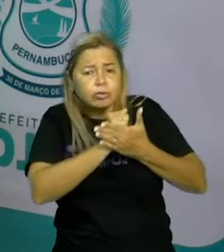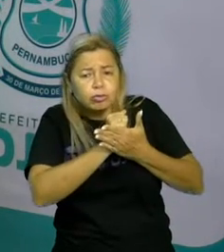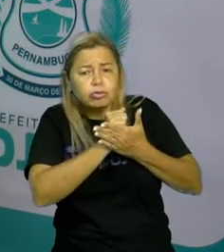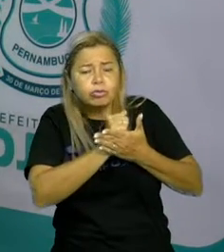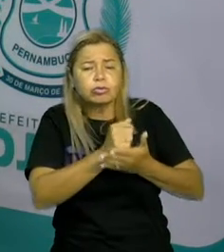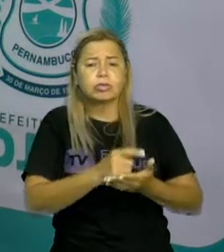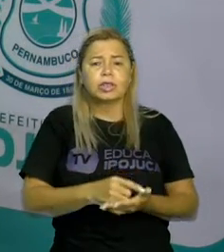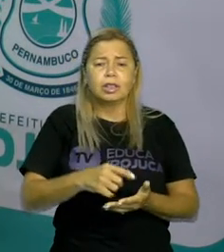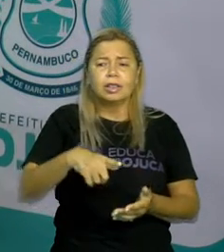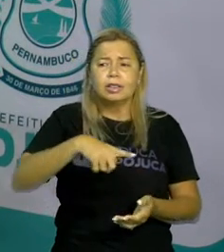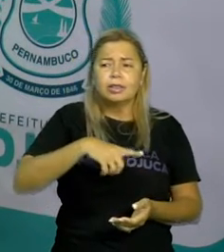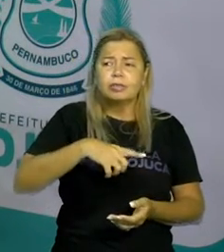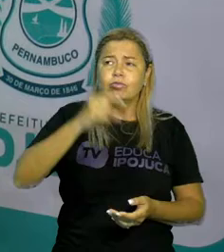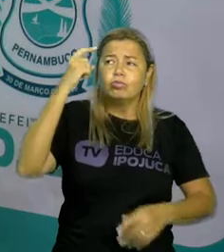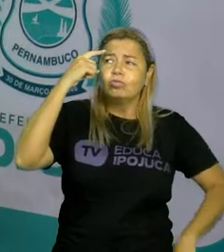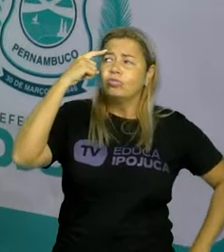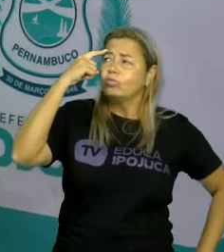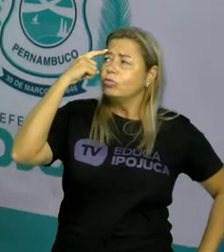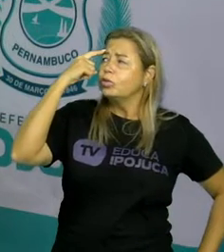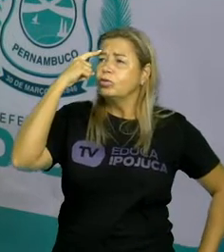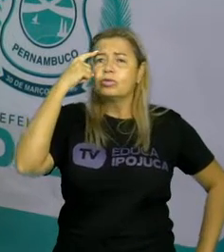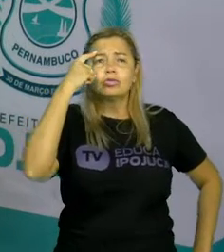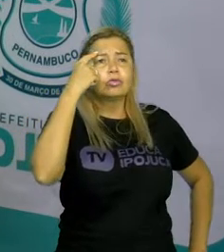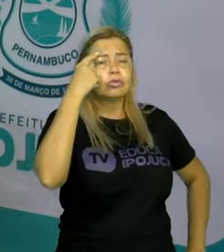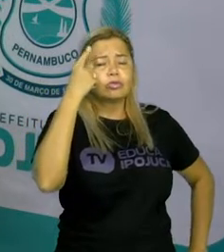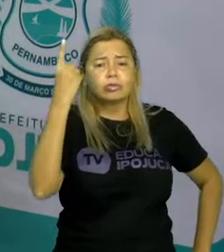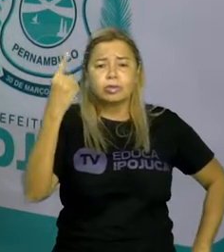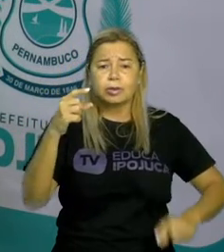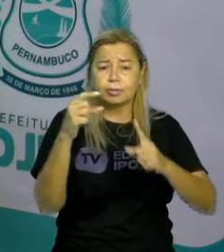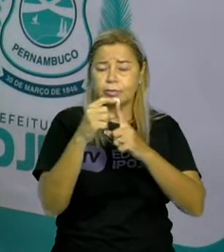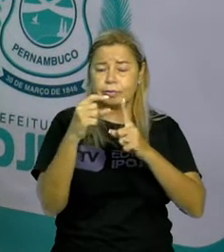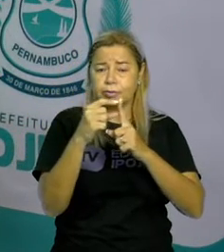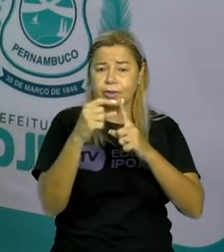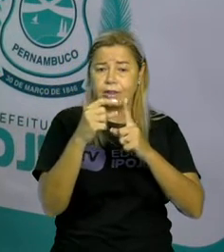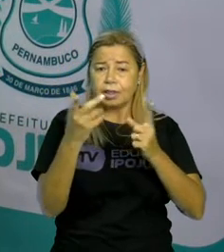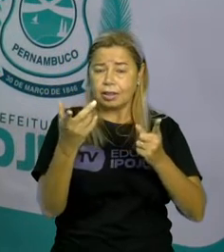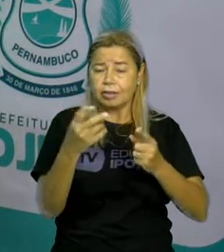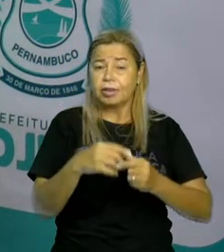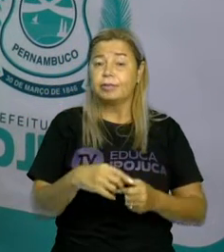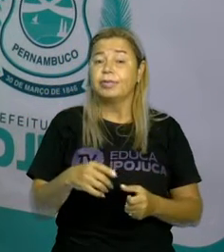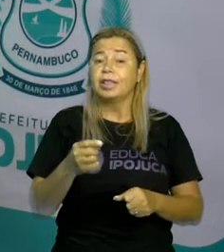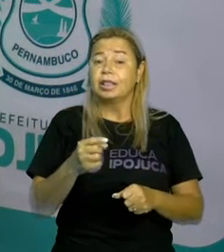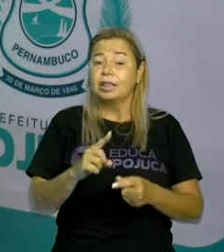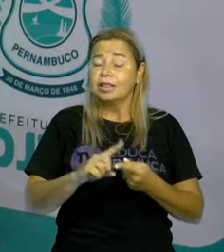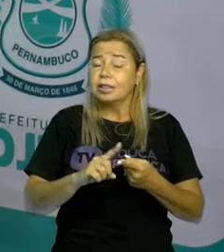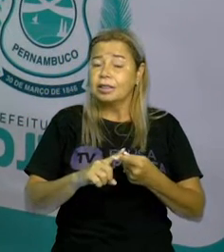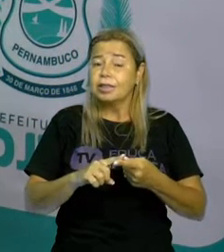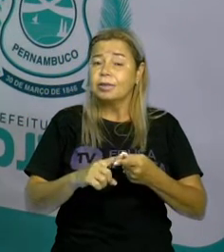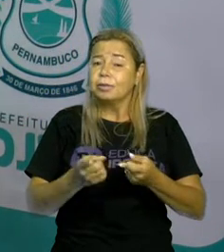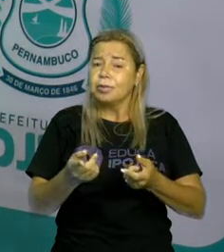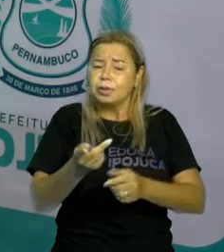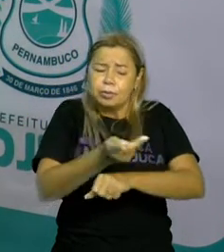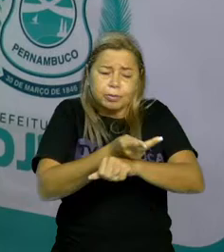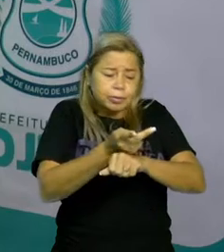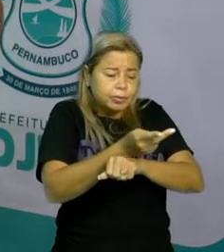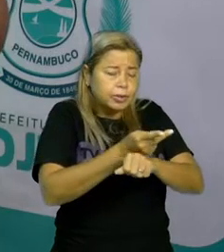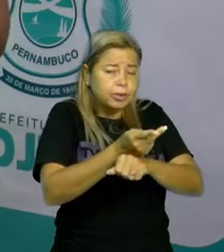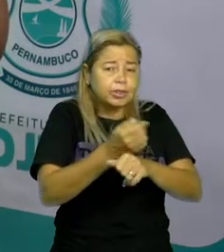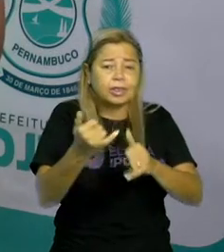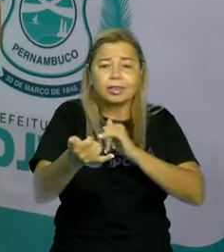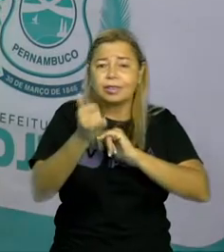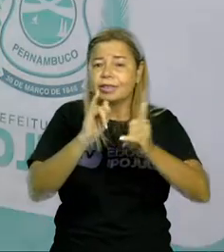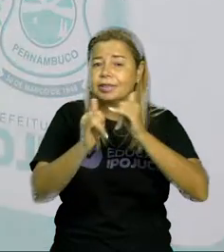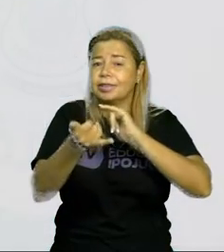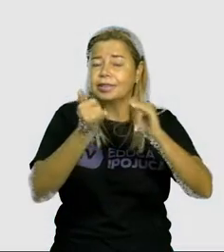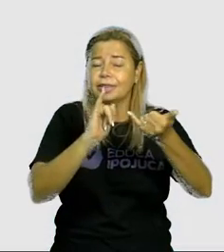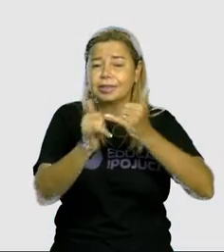tiver uma dúvida, procura no dicionário. E agora tem a facilidade, né? Procura na internet. Observe o som